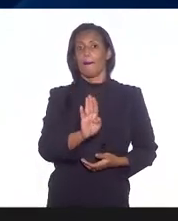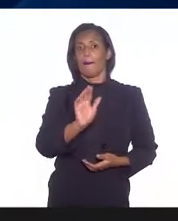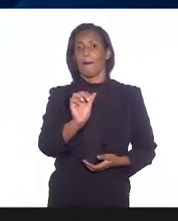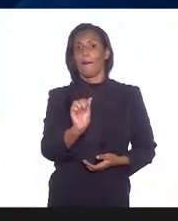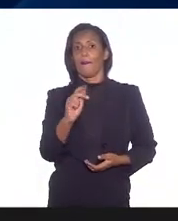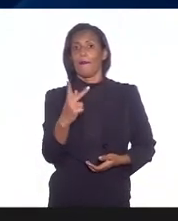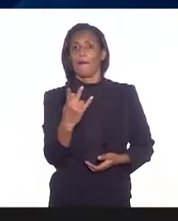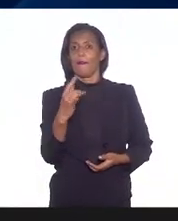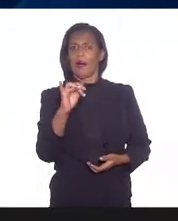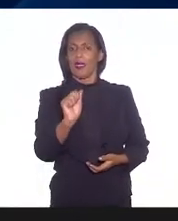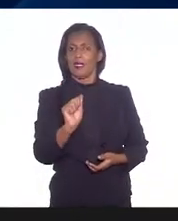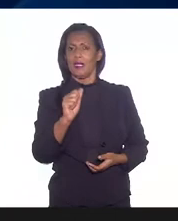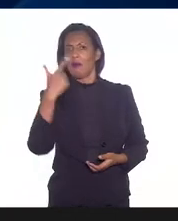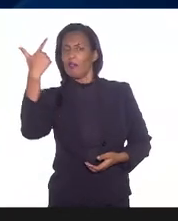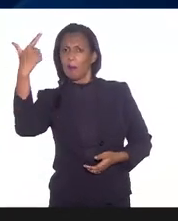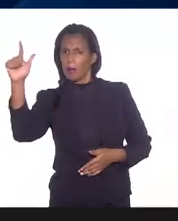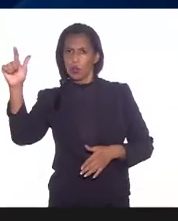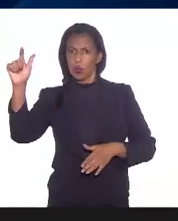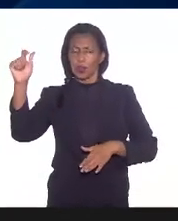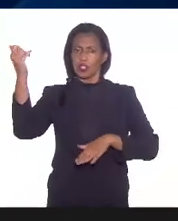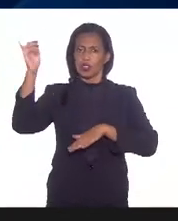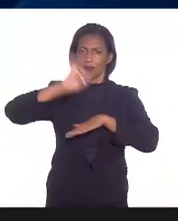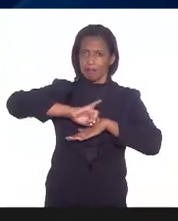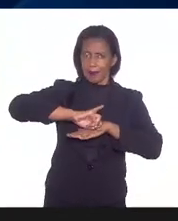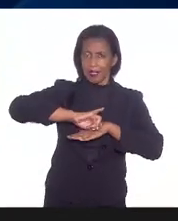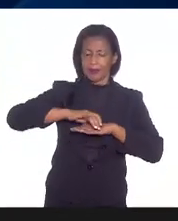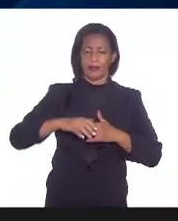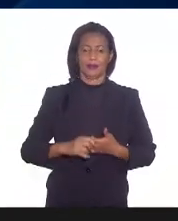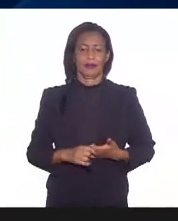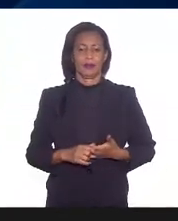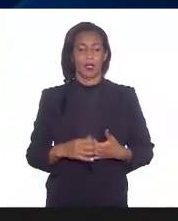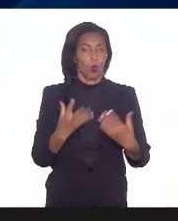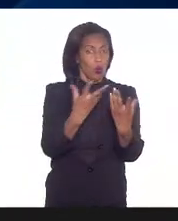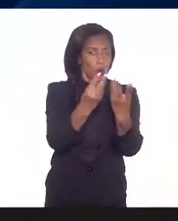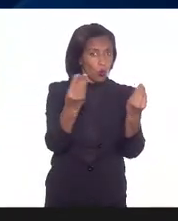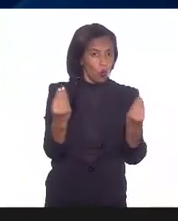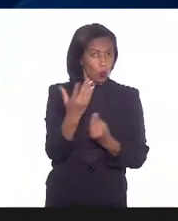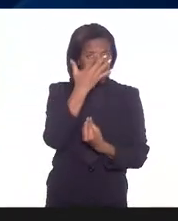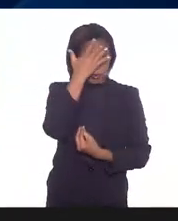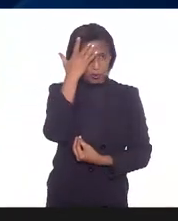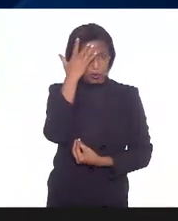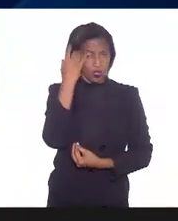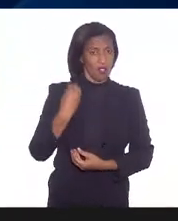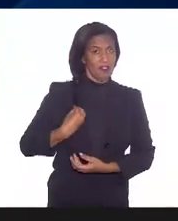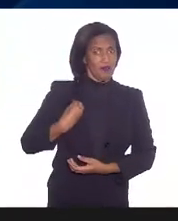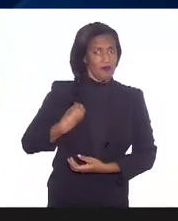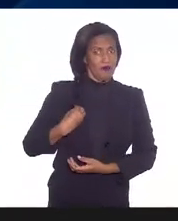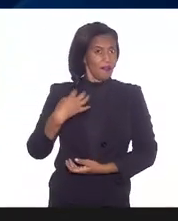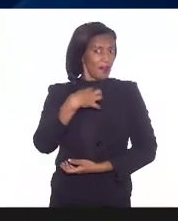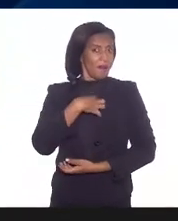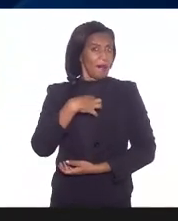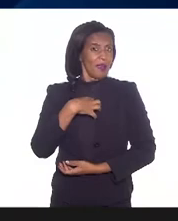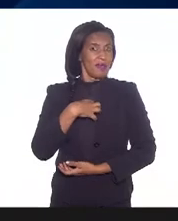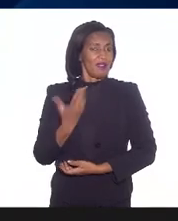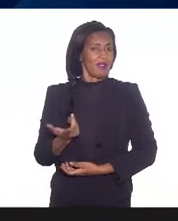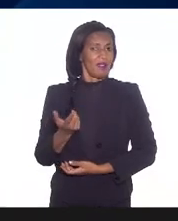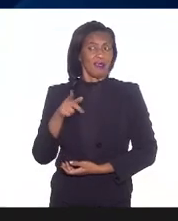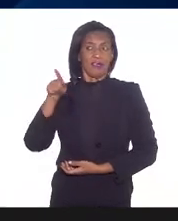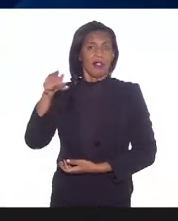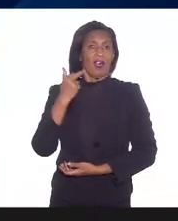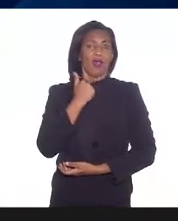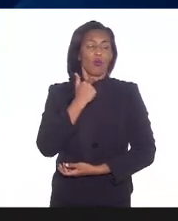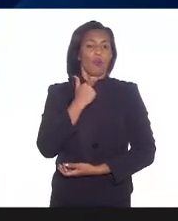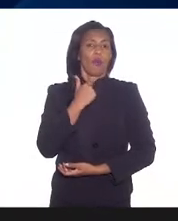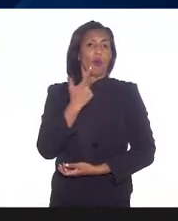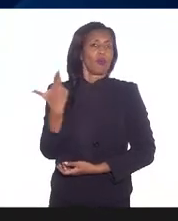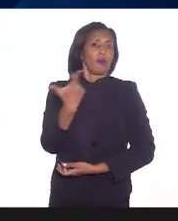as grandes capitais. A gente tem um grande quantidade de pessoas que moram na Bahia e lá eles não podem tomar a vacina e eles não sabem se